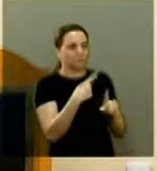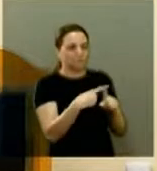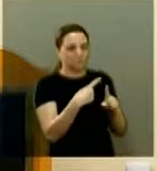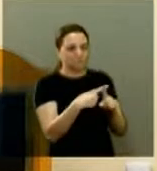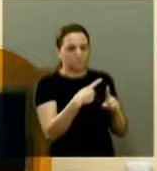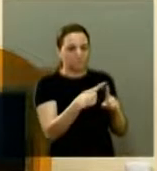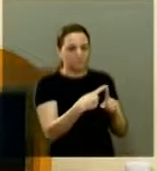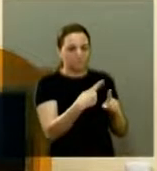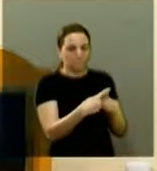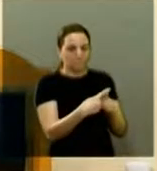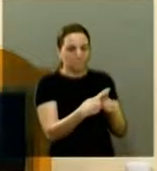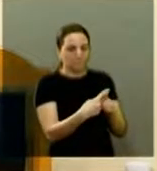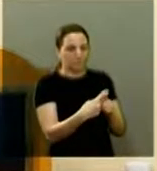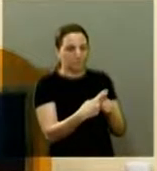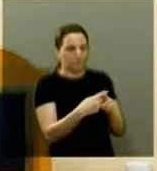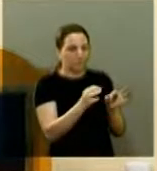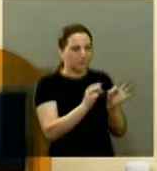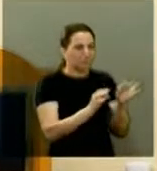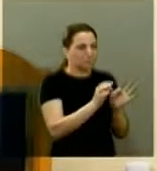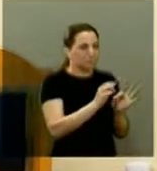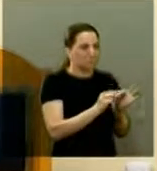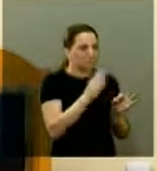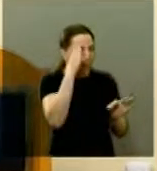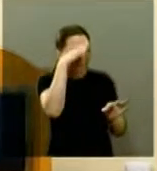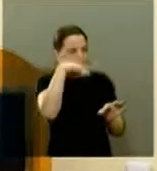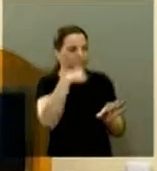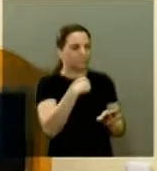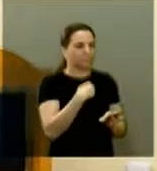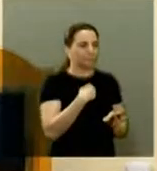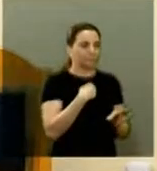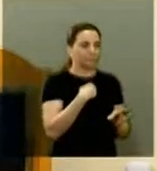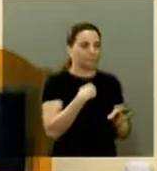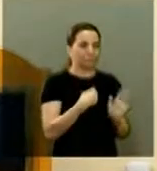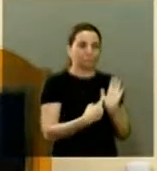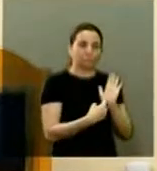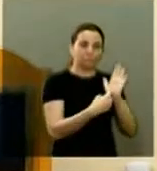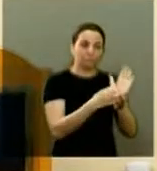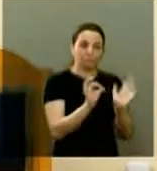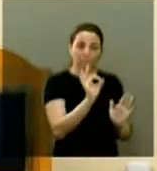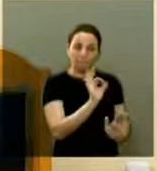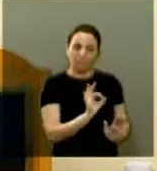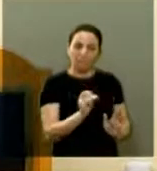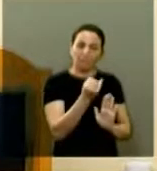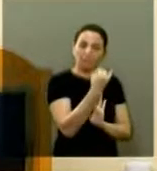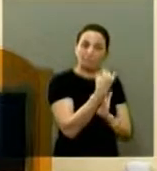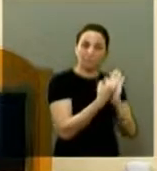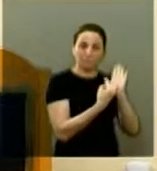armais uma cilada? Mostrai-me a moeda do imposto.